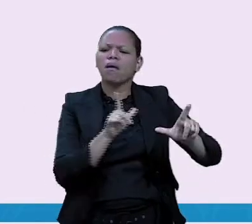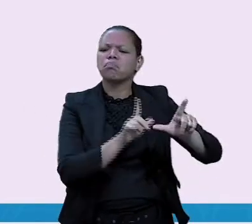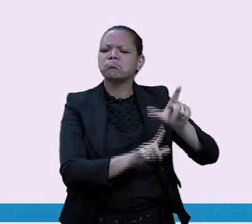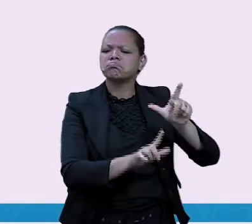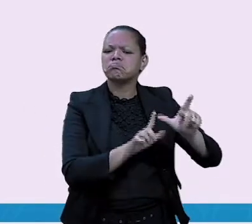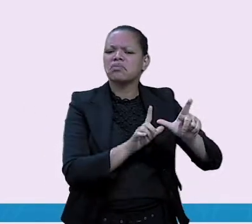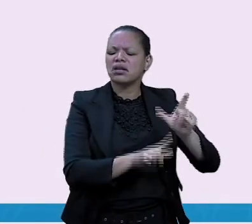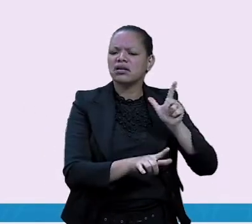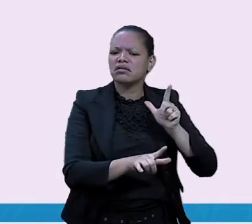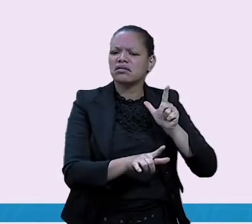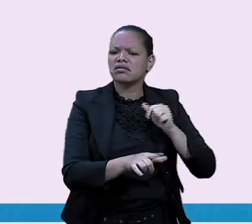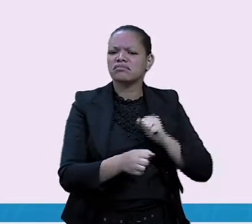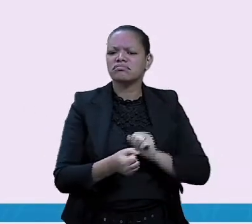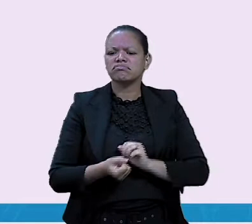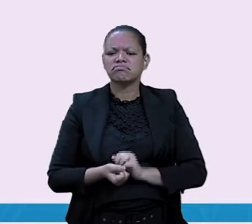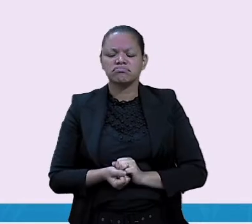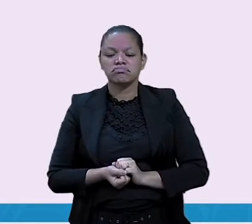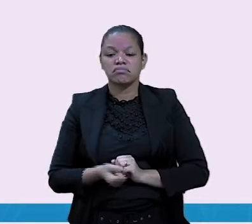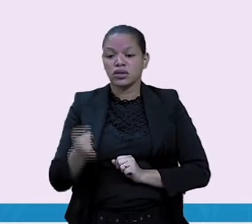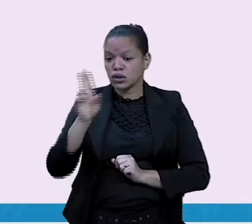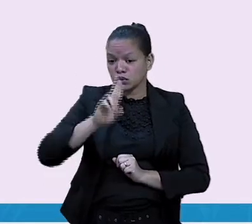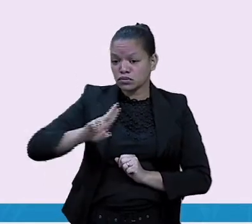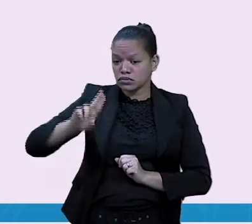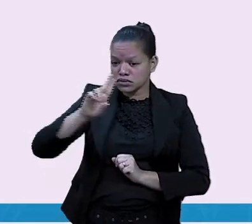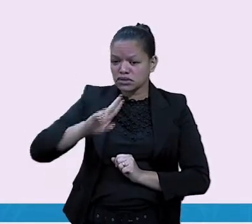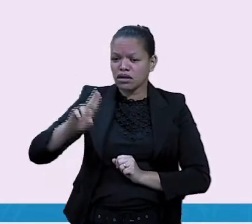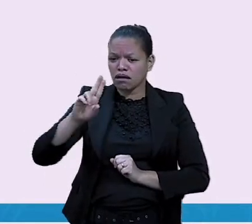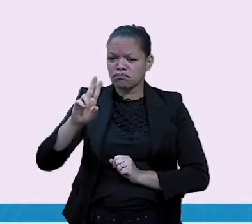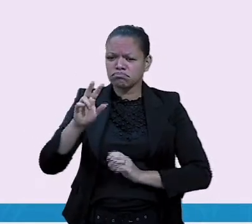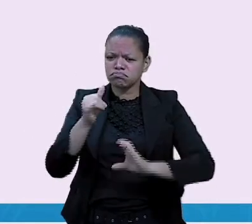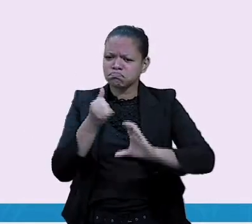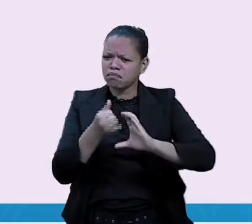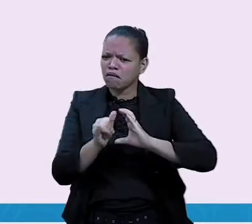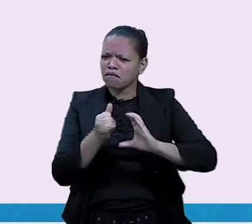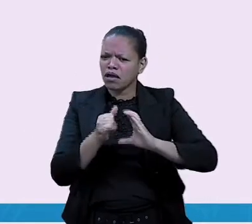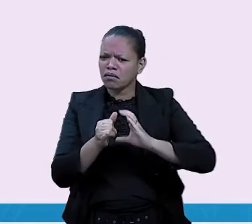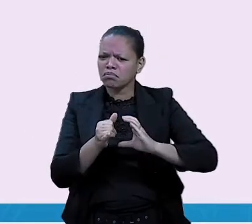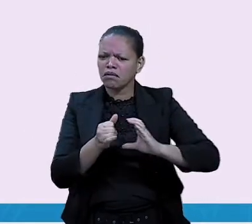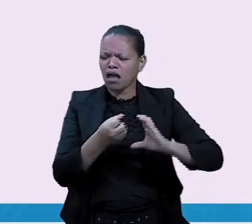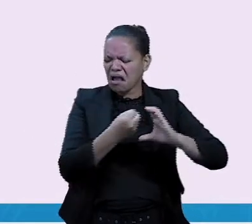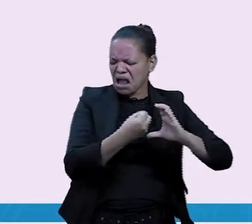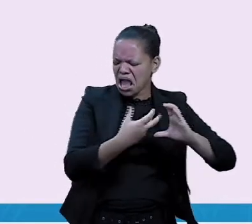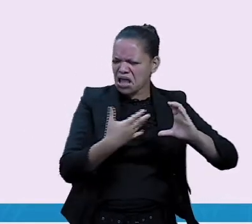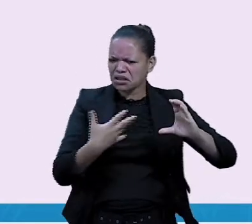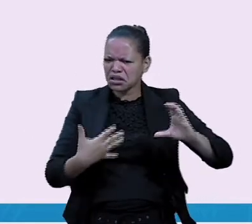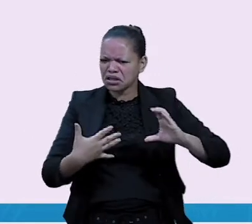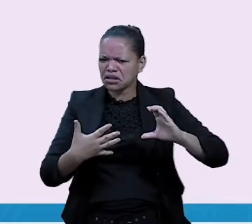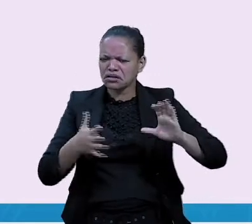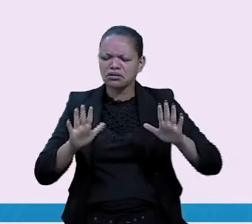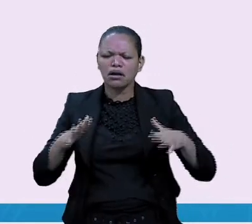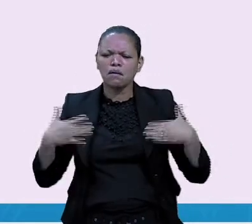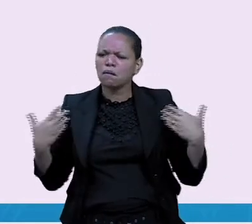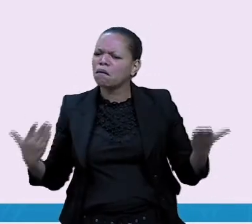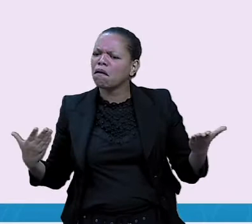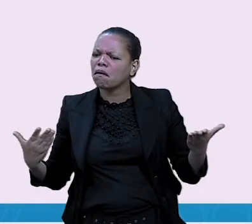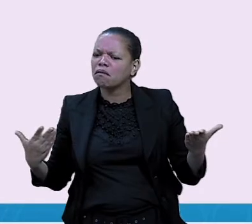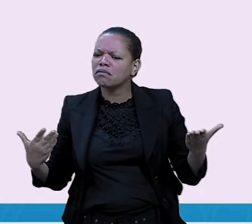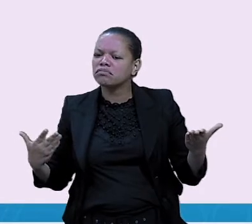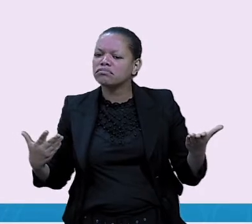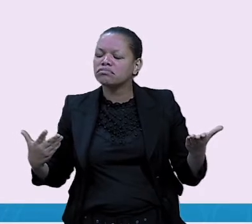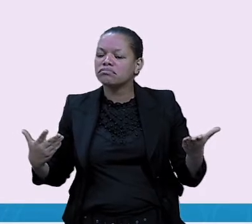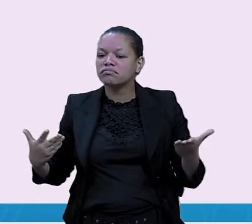história? Isso mesmo. A gente fala que é uma das características, né, da fábula. sempre trazer